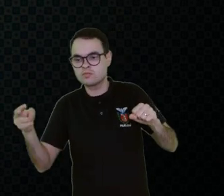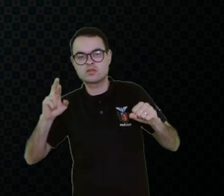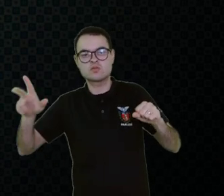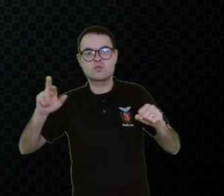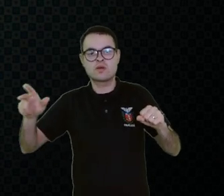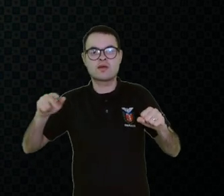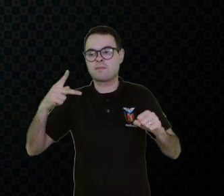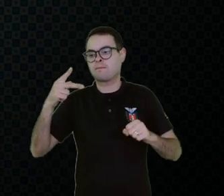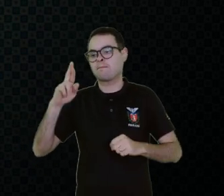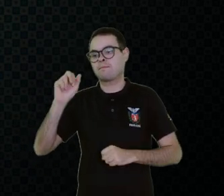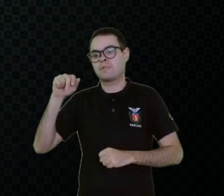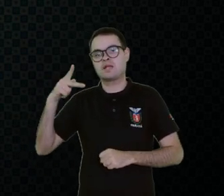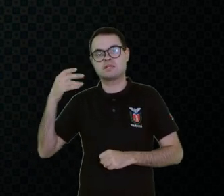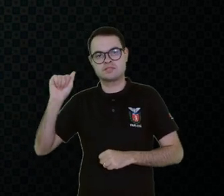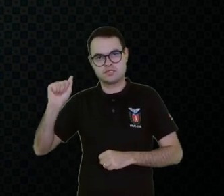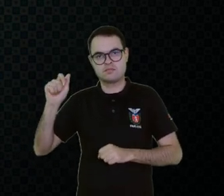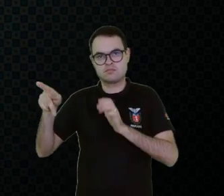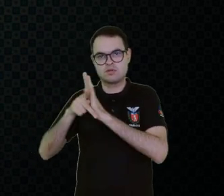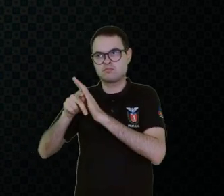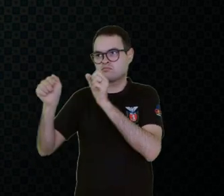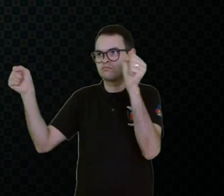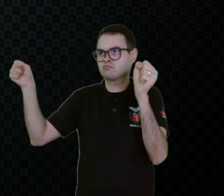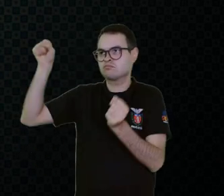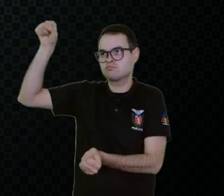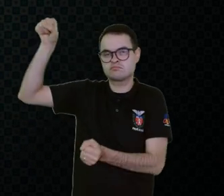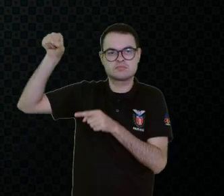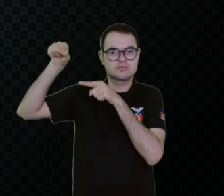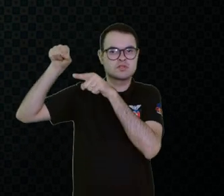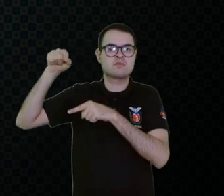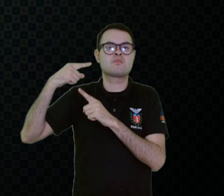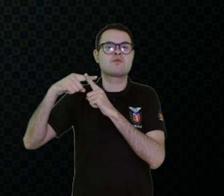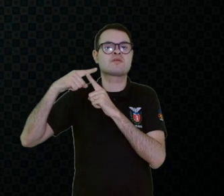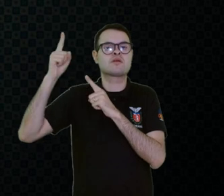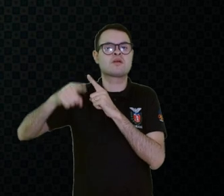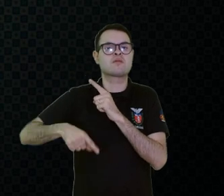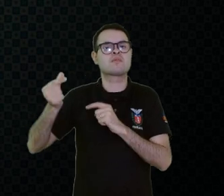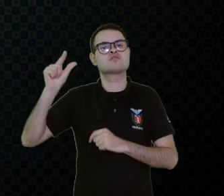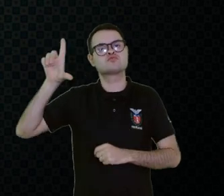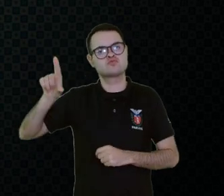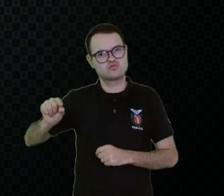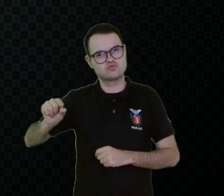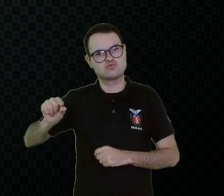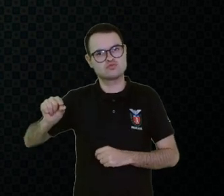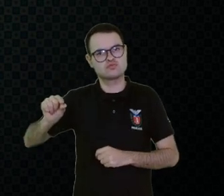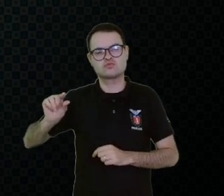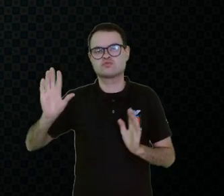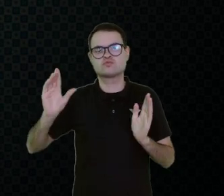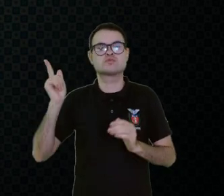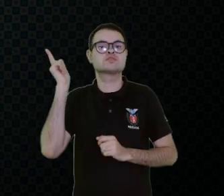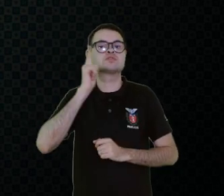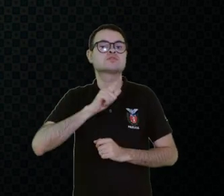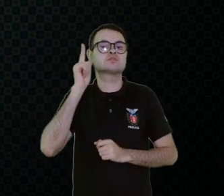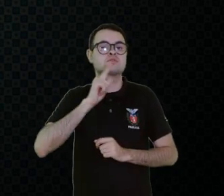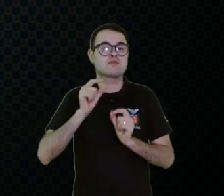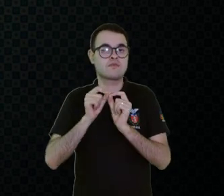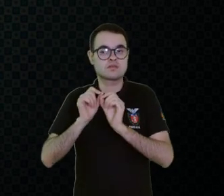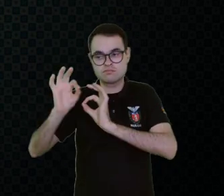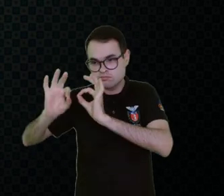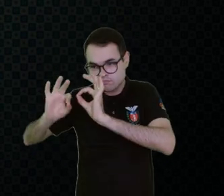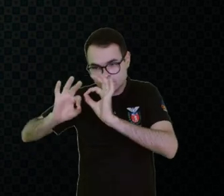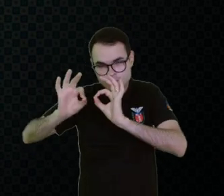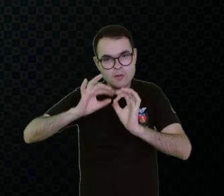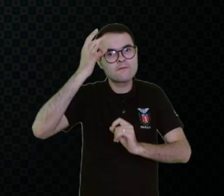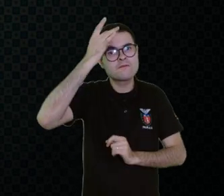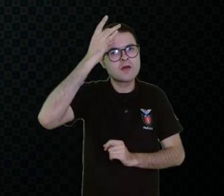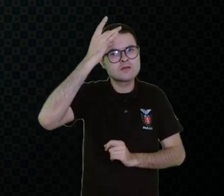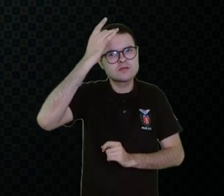prancha, como eu já falei. Aqui eu acabo falando um pouco mais de prancha, porque ela é baixo custo, a gente consegue fazer ela com mais facilidade do